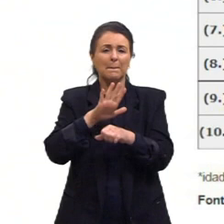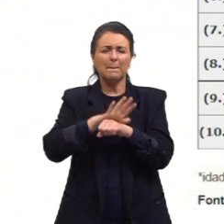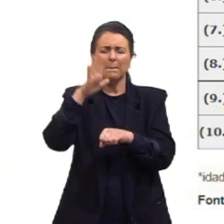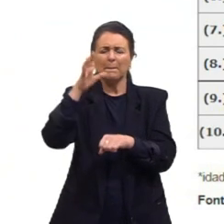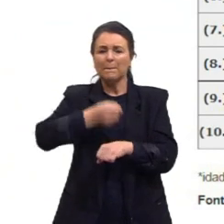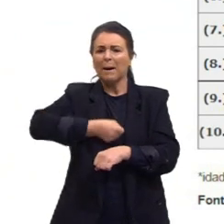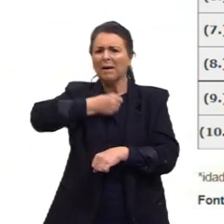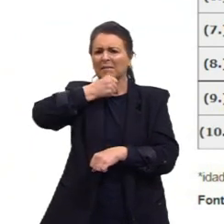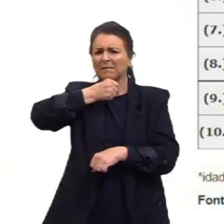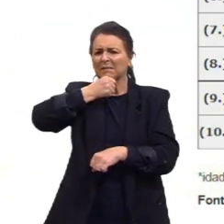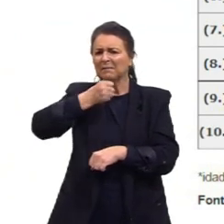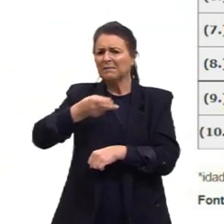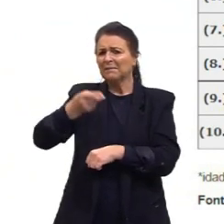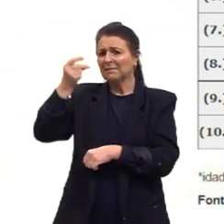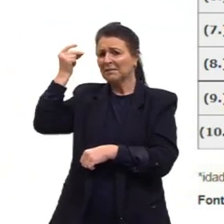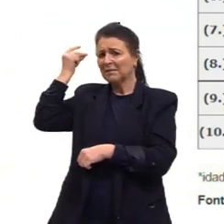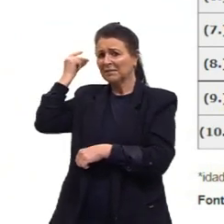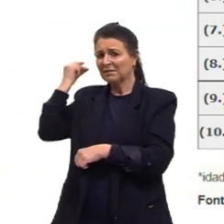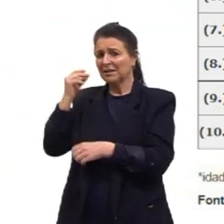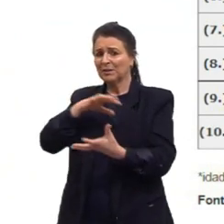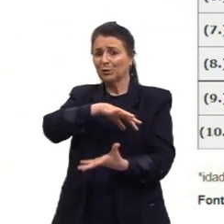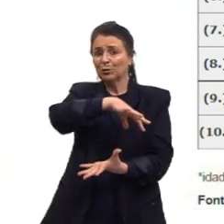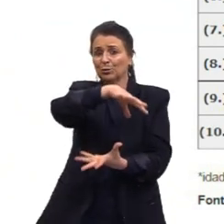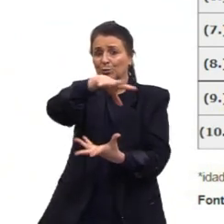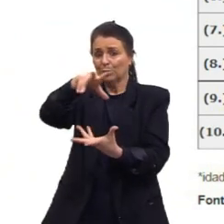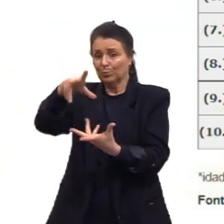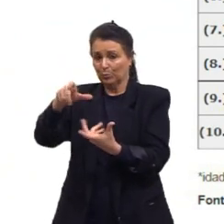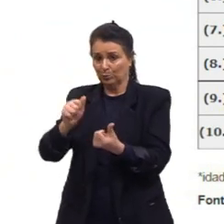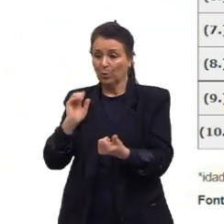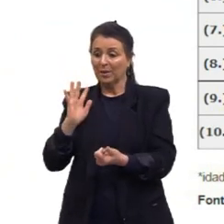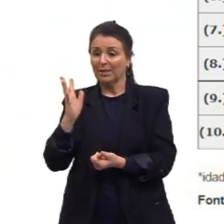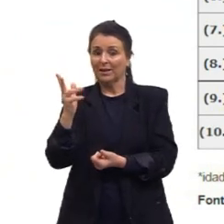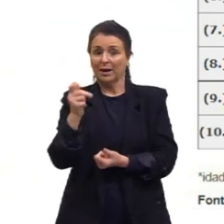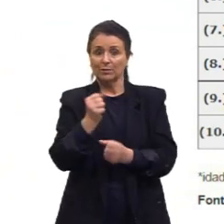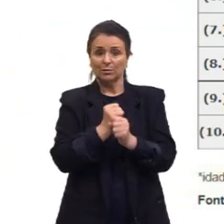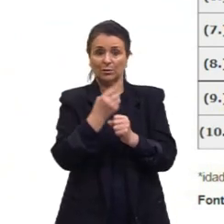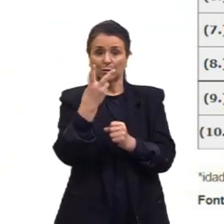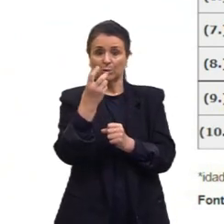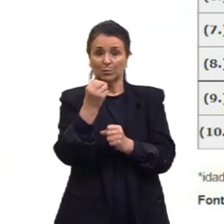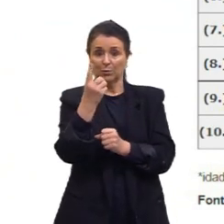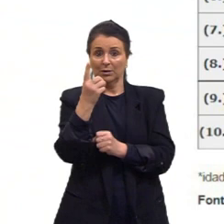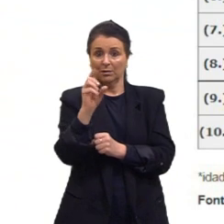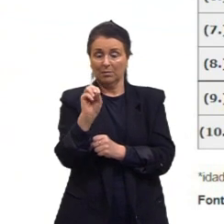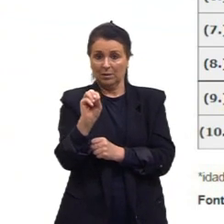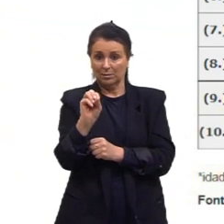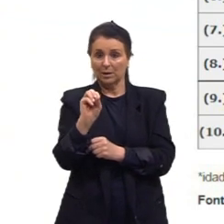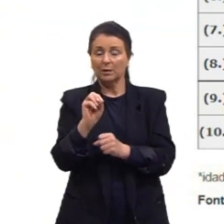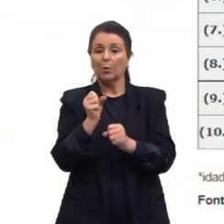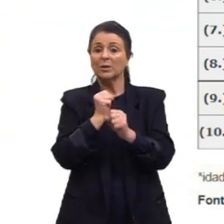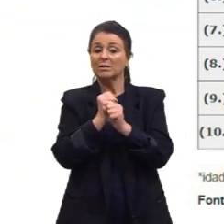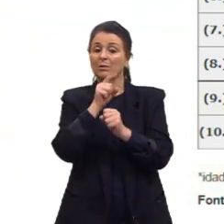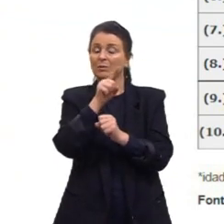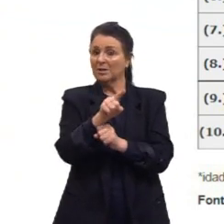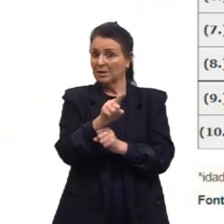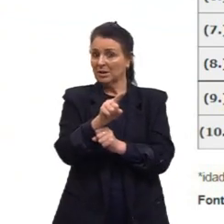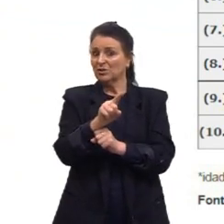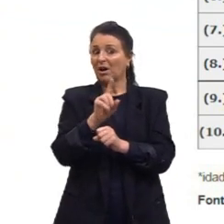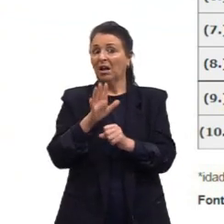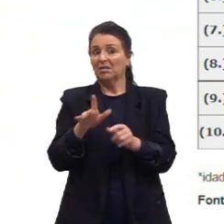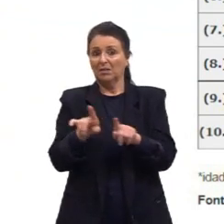Lembrando que esses dados aqui foram recolhidos em 2010, então, esses anos estão desatualizados.